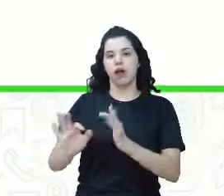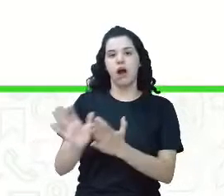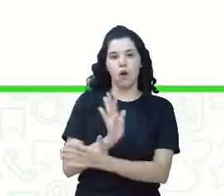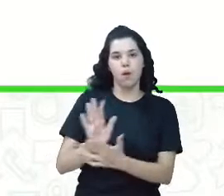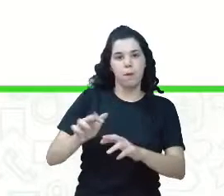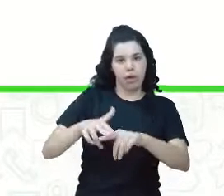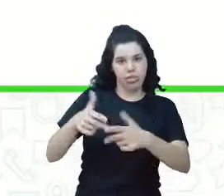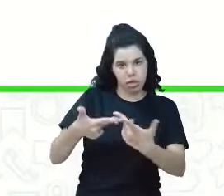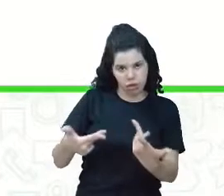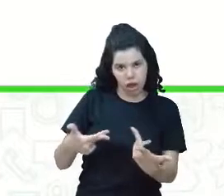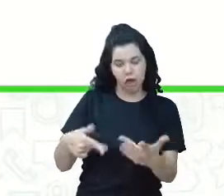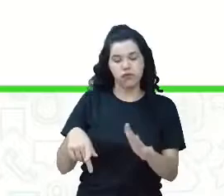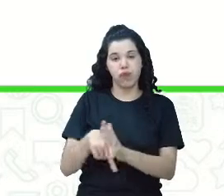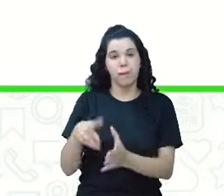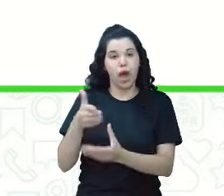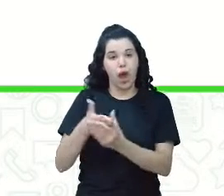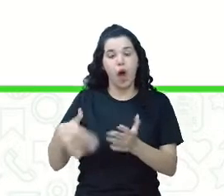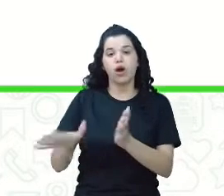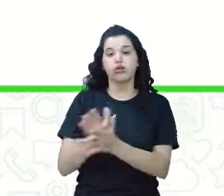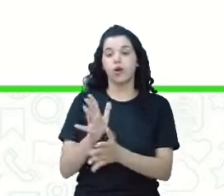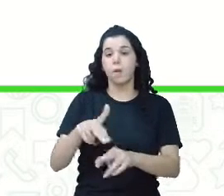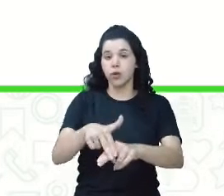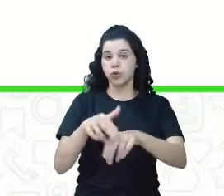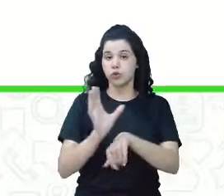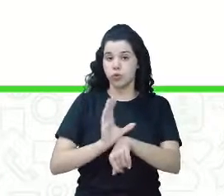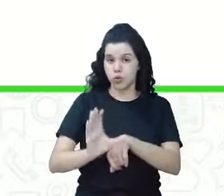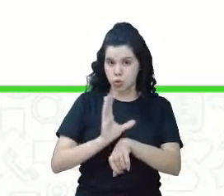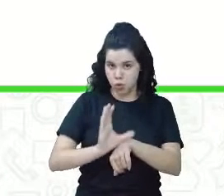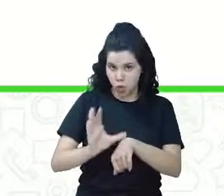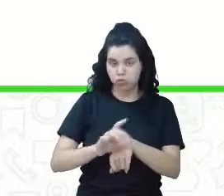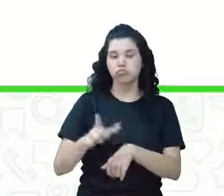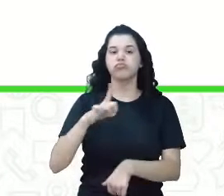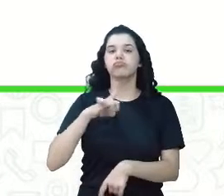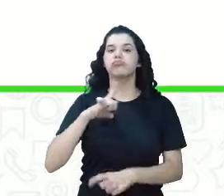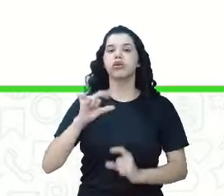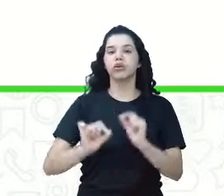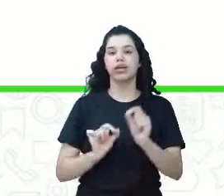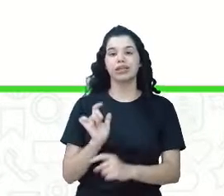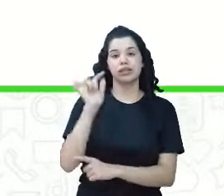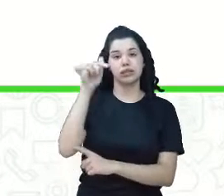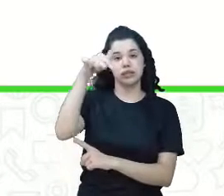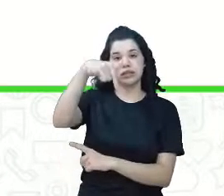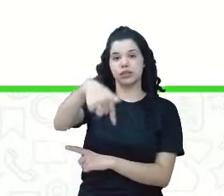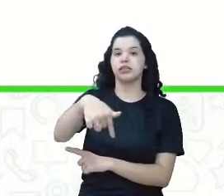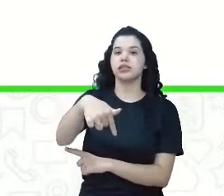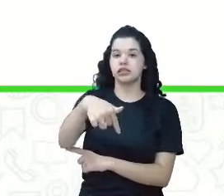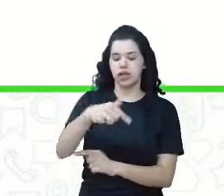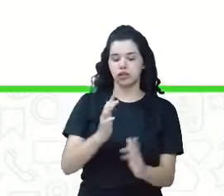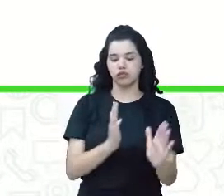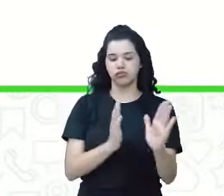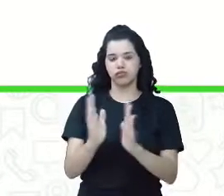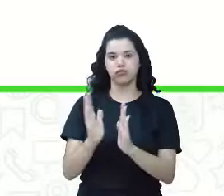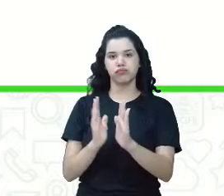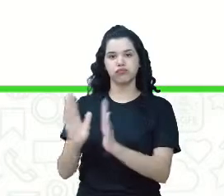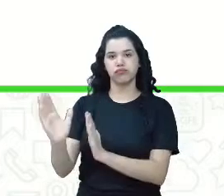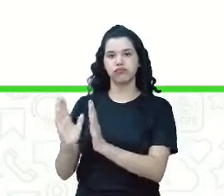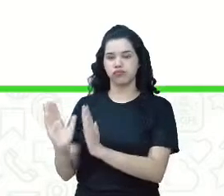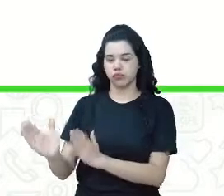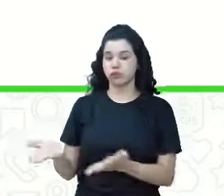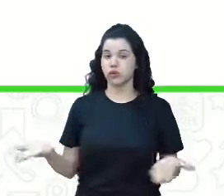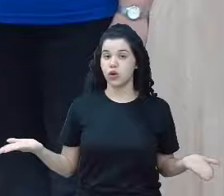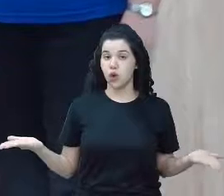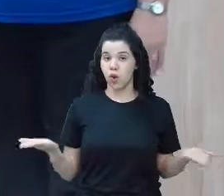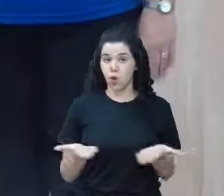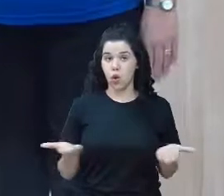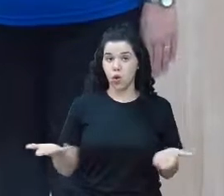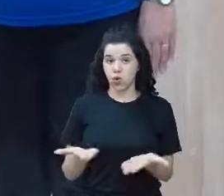Nesse curso do Qualifica, nós temos aí o total de sete módulos. Hoje, vamos